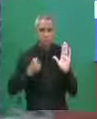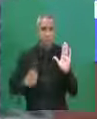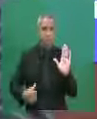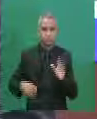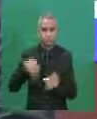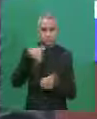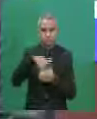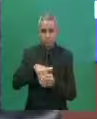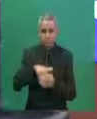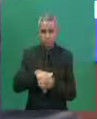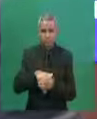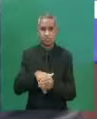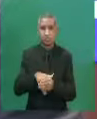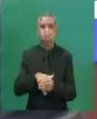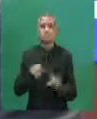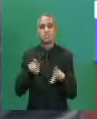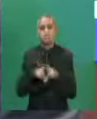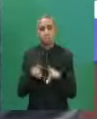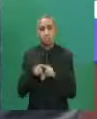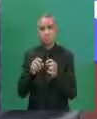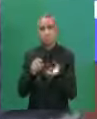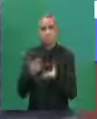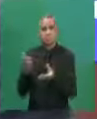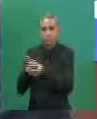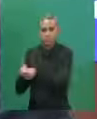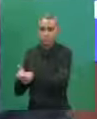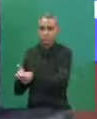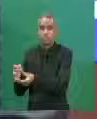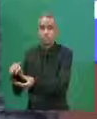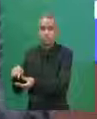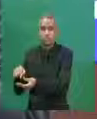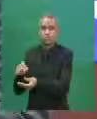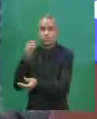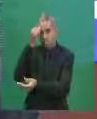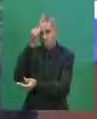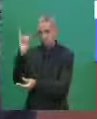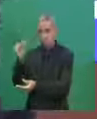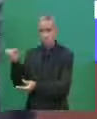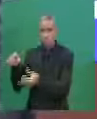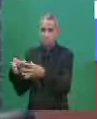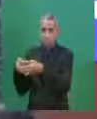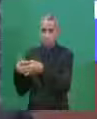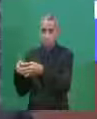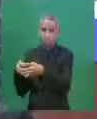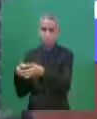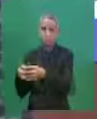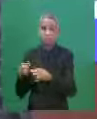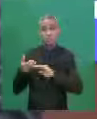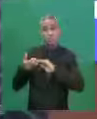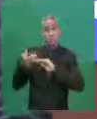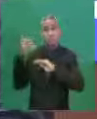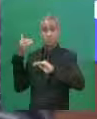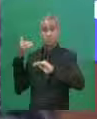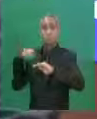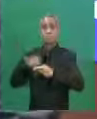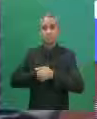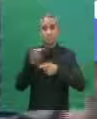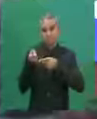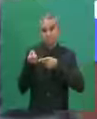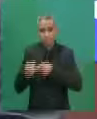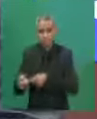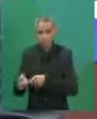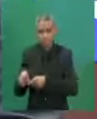representação para que deixasse de existir. À época, nós criticávamos a farra eleitoreira e não